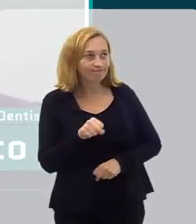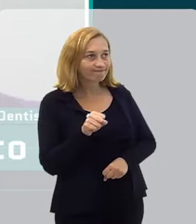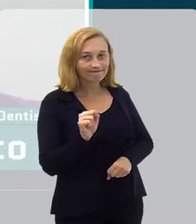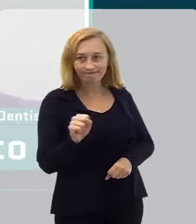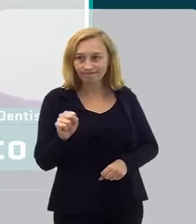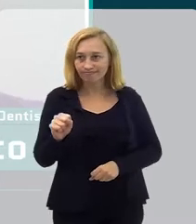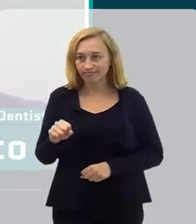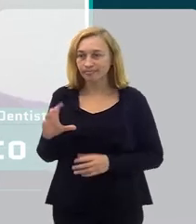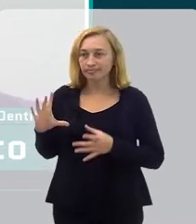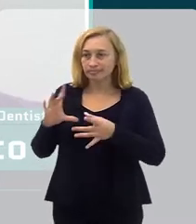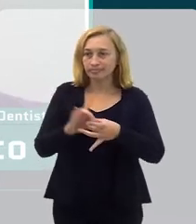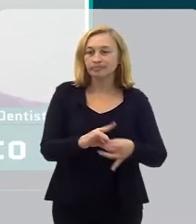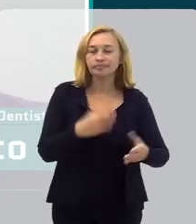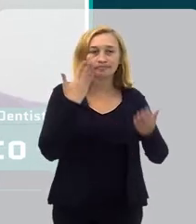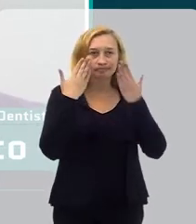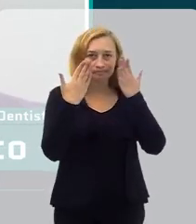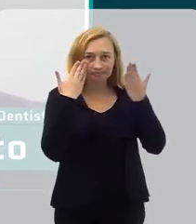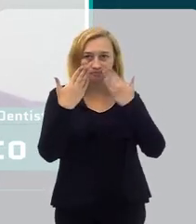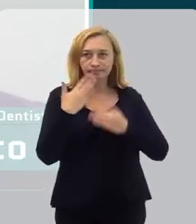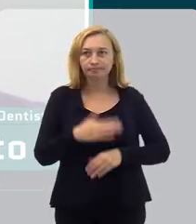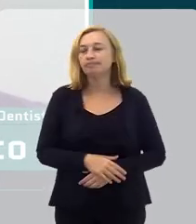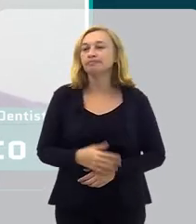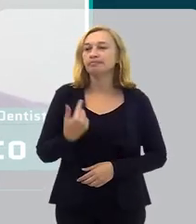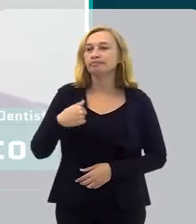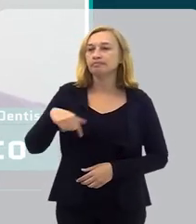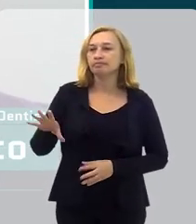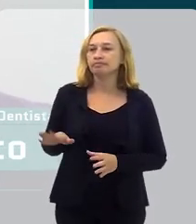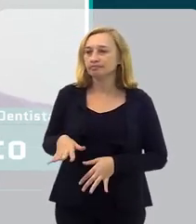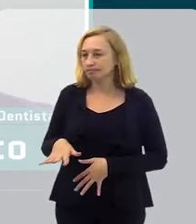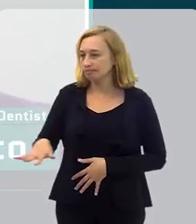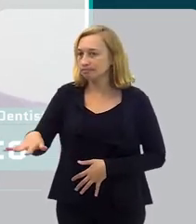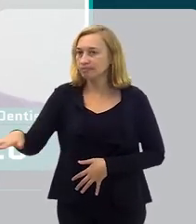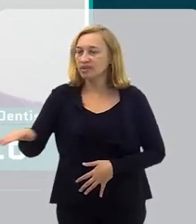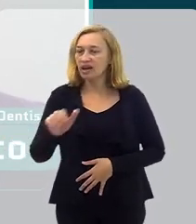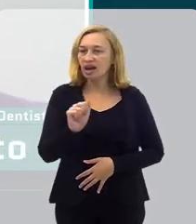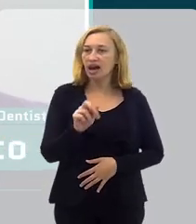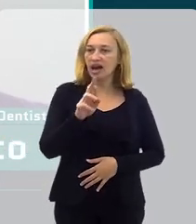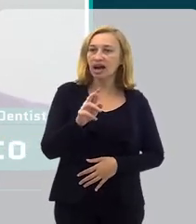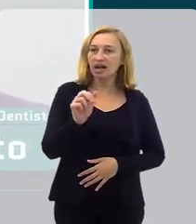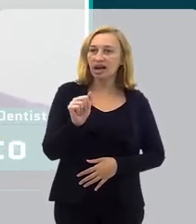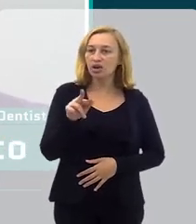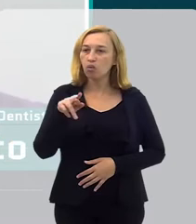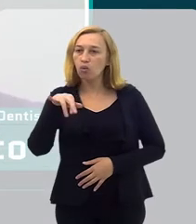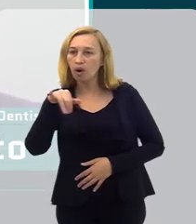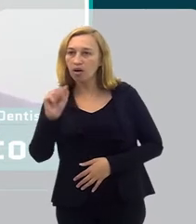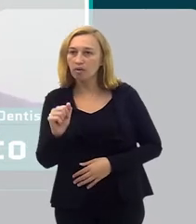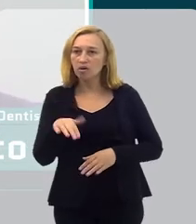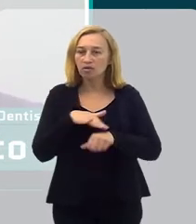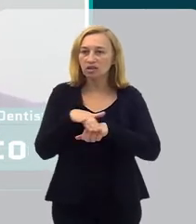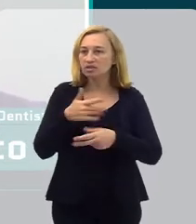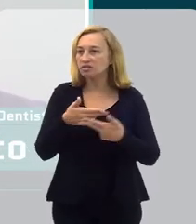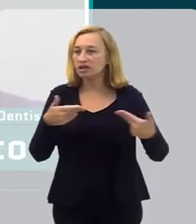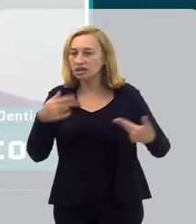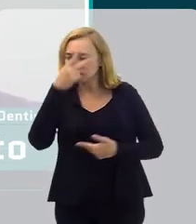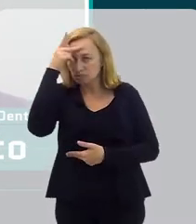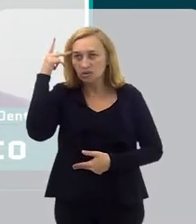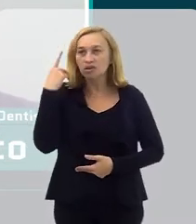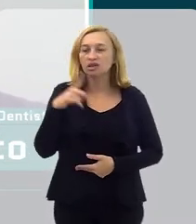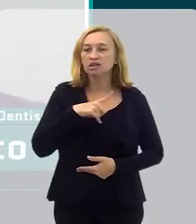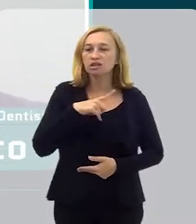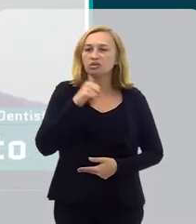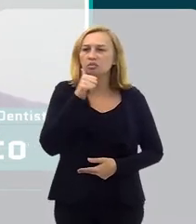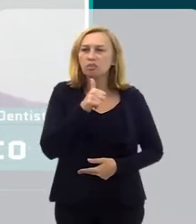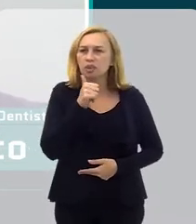Pode. Que liga diretamente à psicologia. Eu estava numa comunidade em Araruama, conversando com várias pessoas, e tinha uma